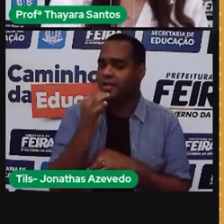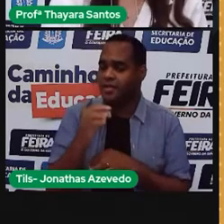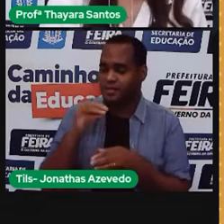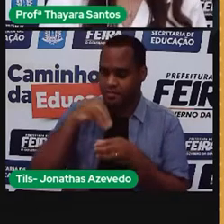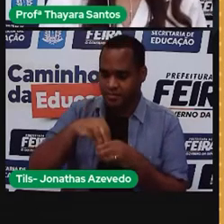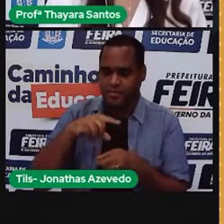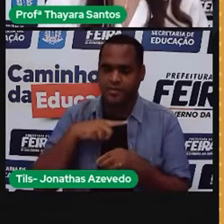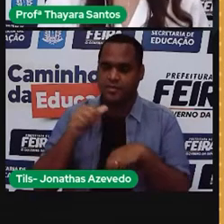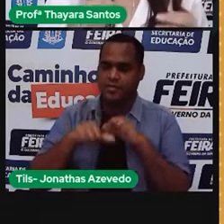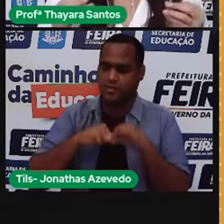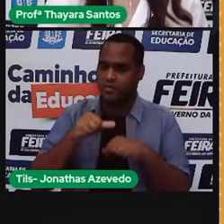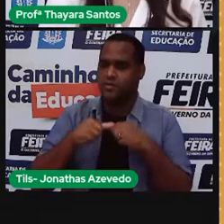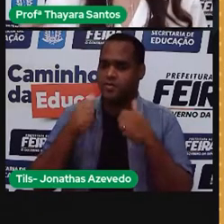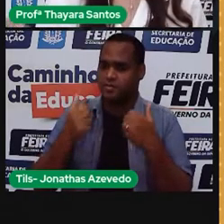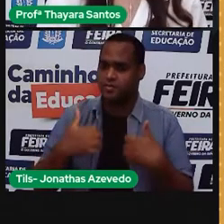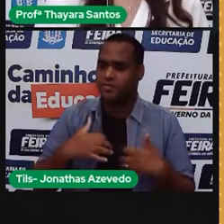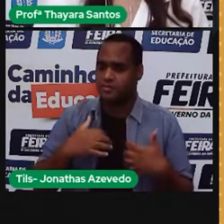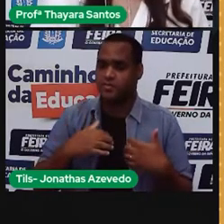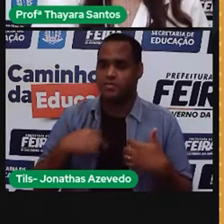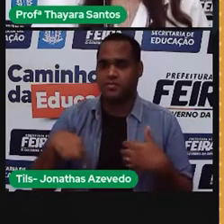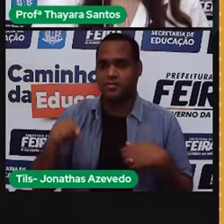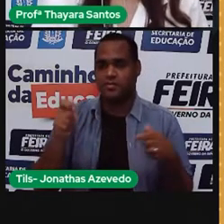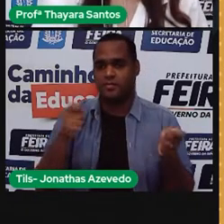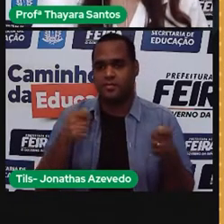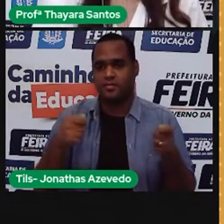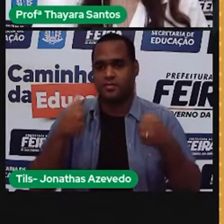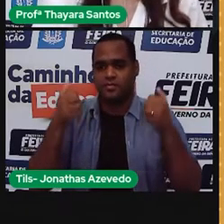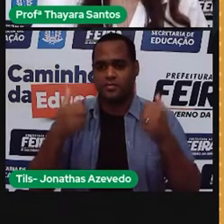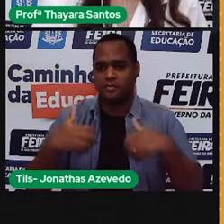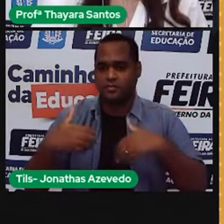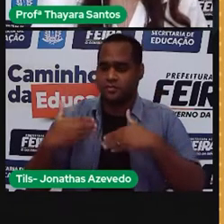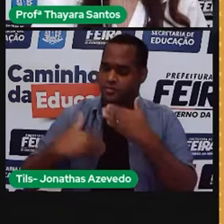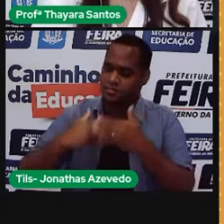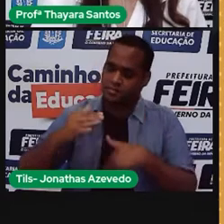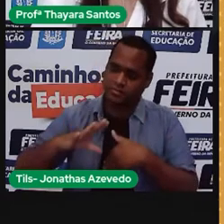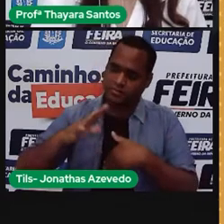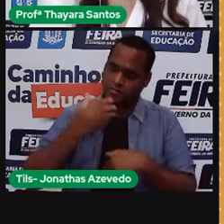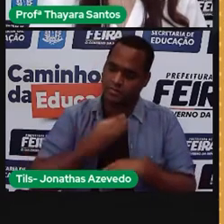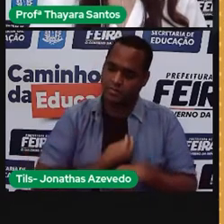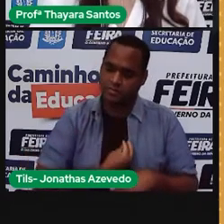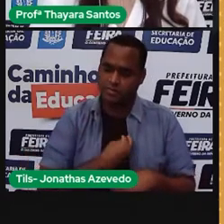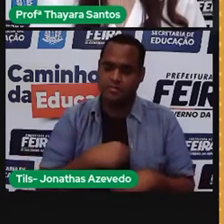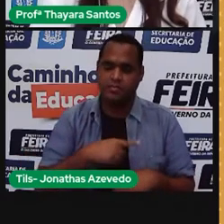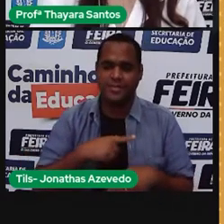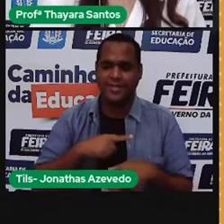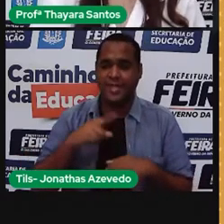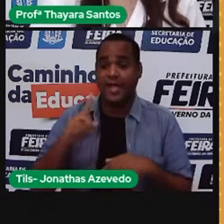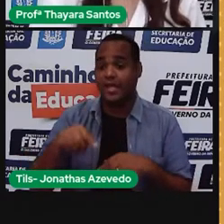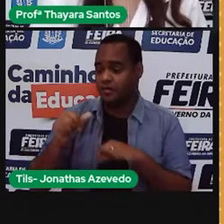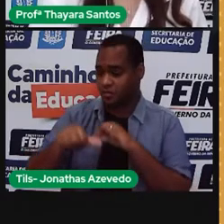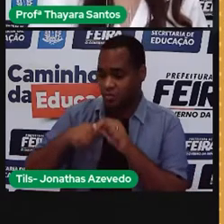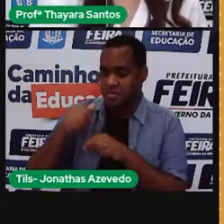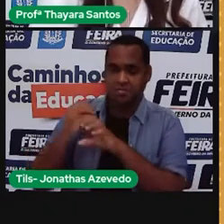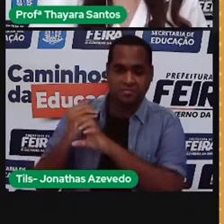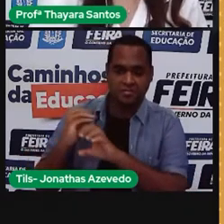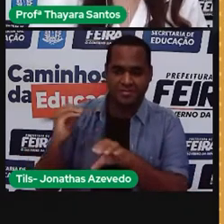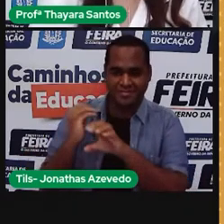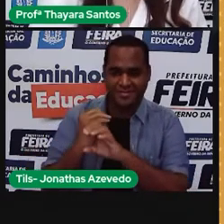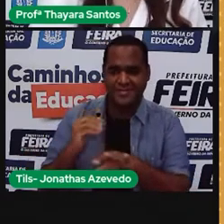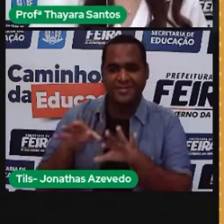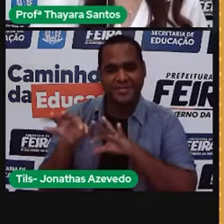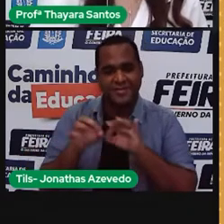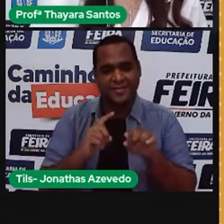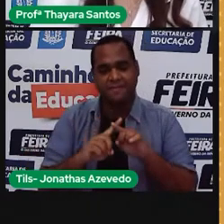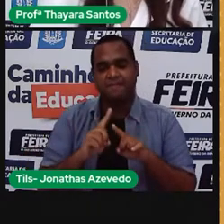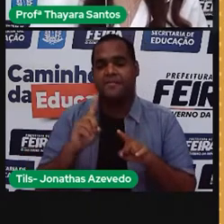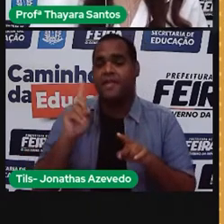transformador mesmo. Então, é isso que acontece. O movimento aqui da água na turbina passa para o gerador e se transforma em